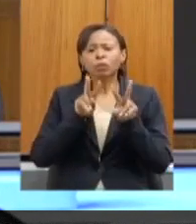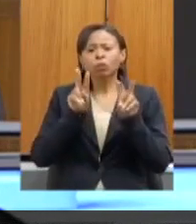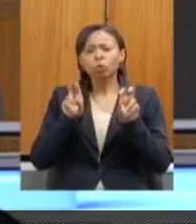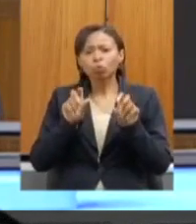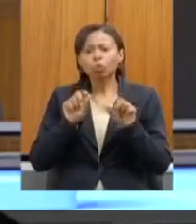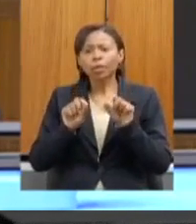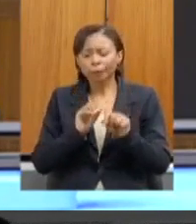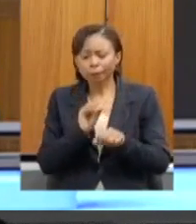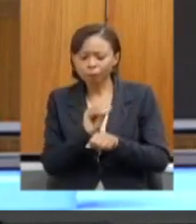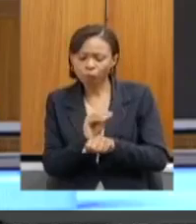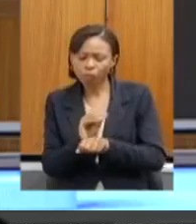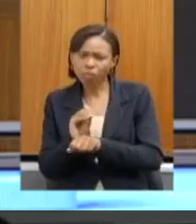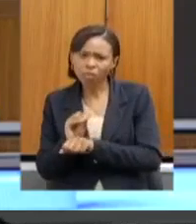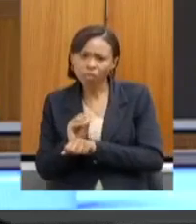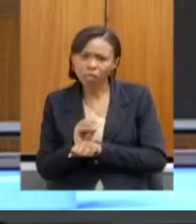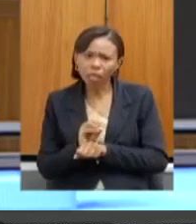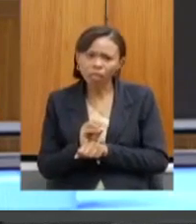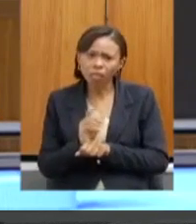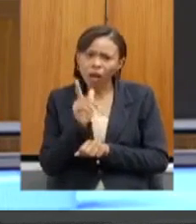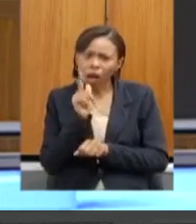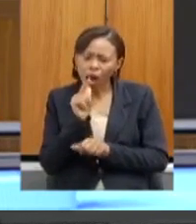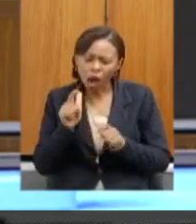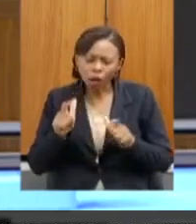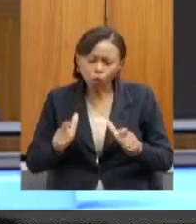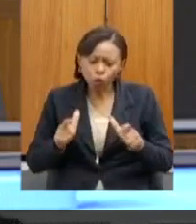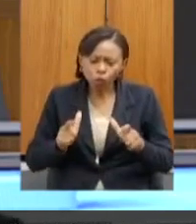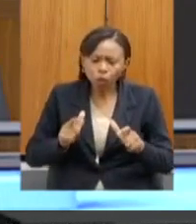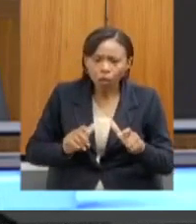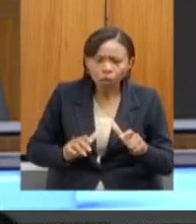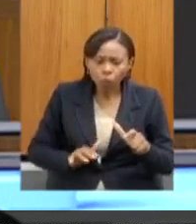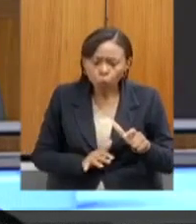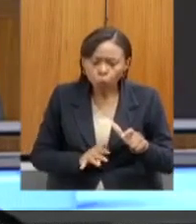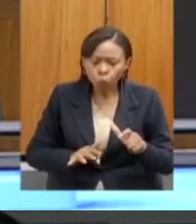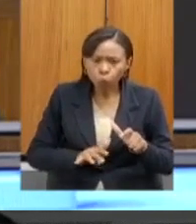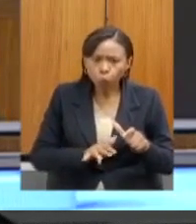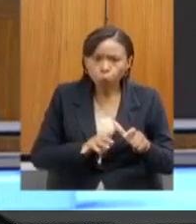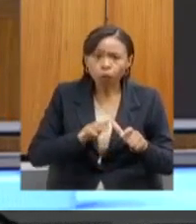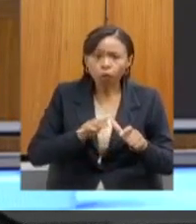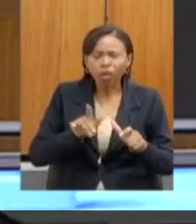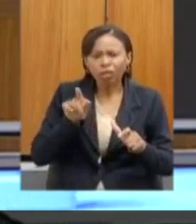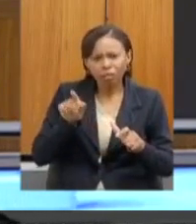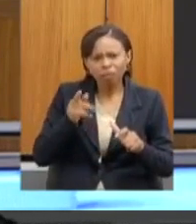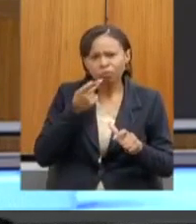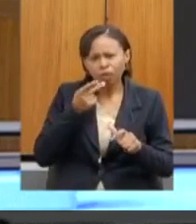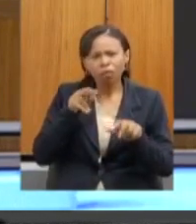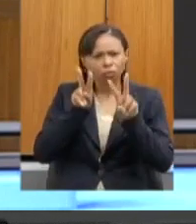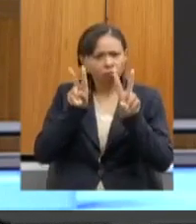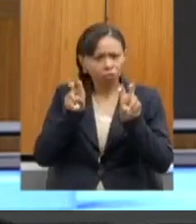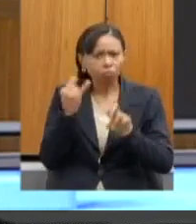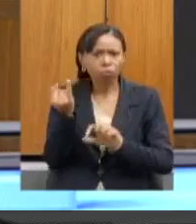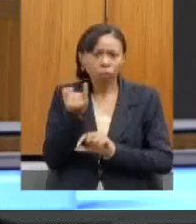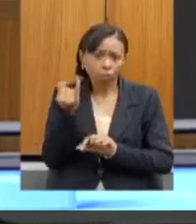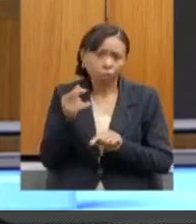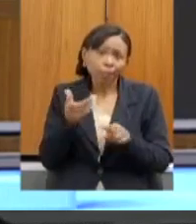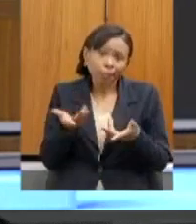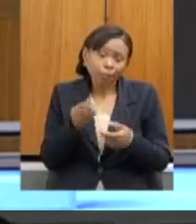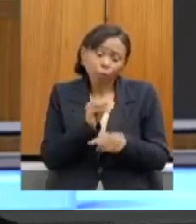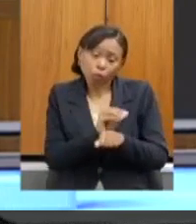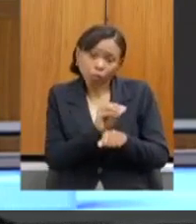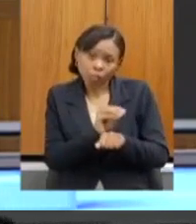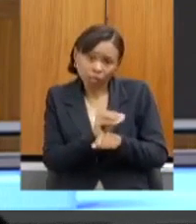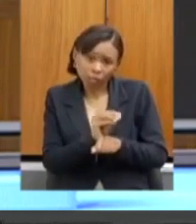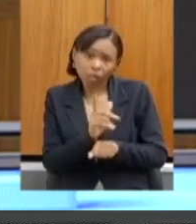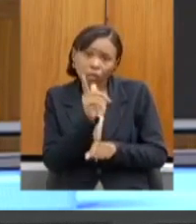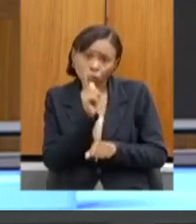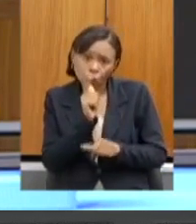nascentes, deputado, eu acho que esse é um tema muito importante que o senhor traz, e não só a preservação de nascentes, mas um